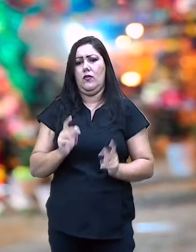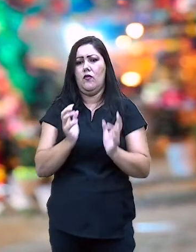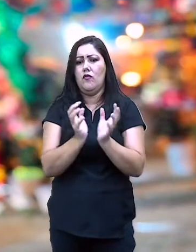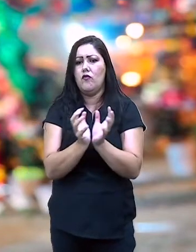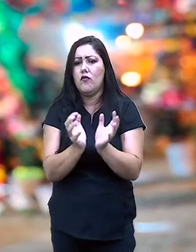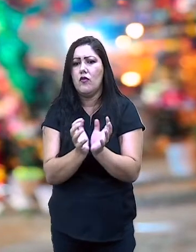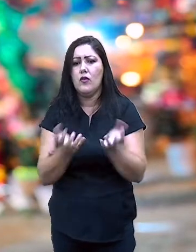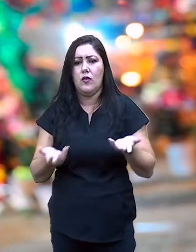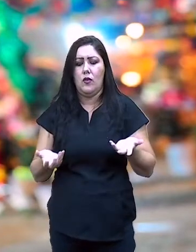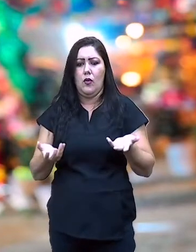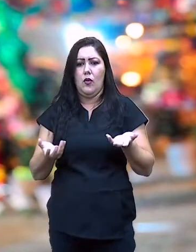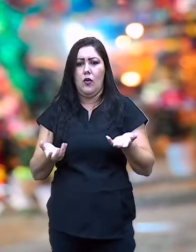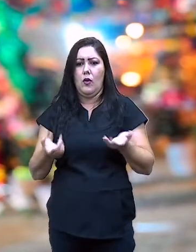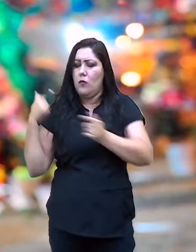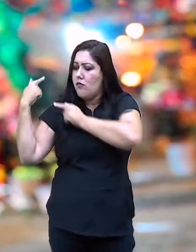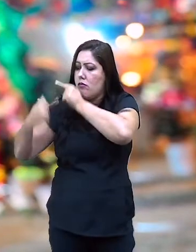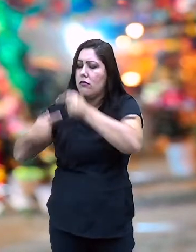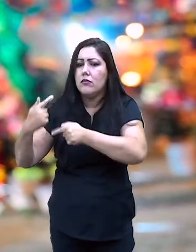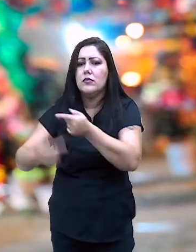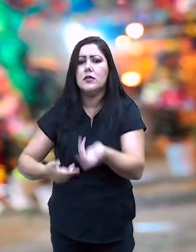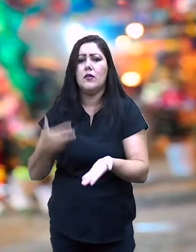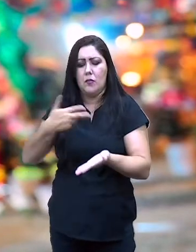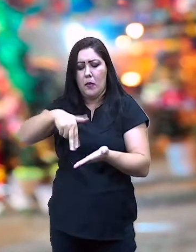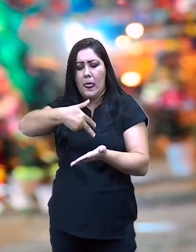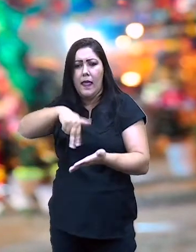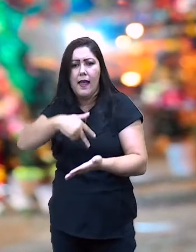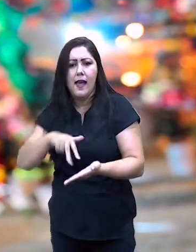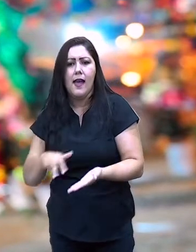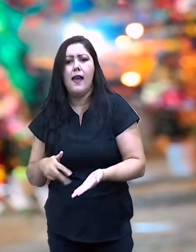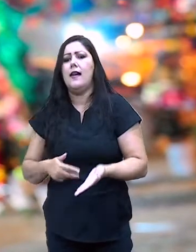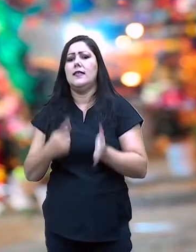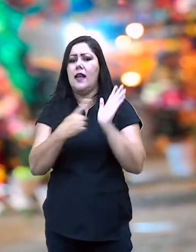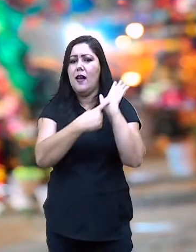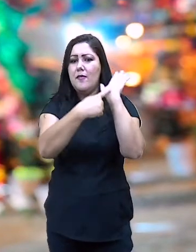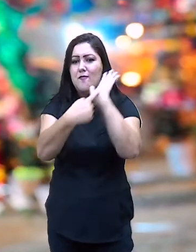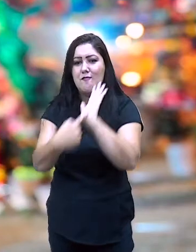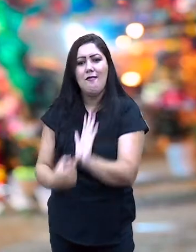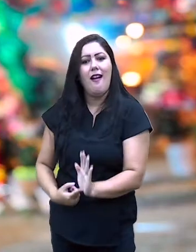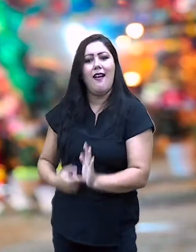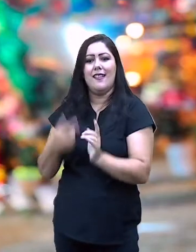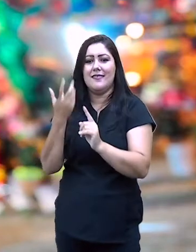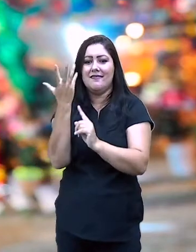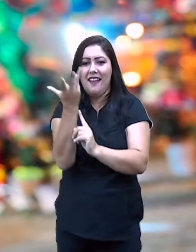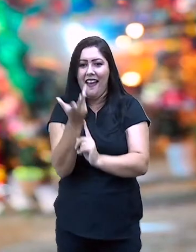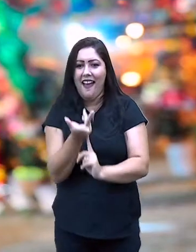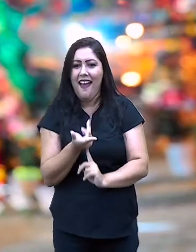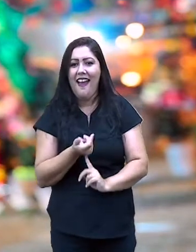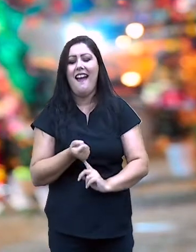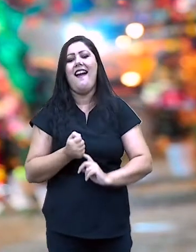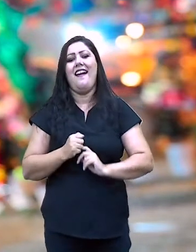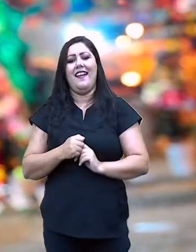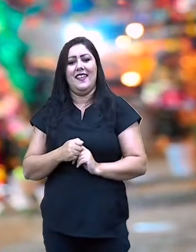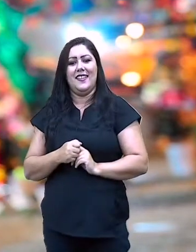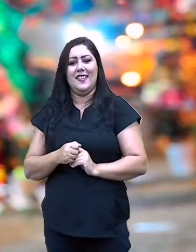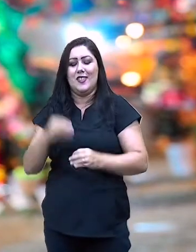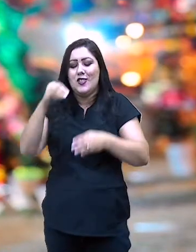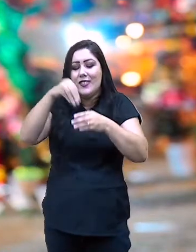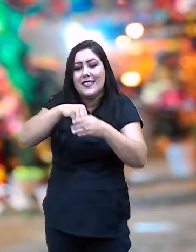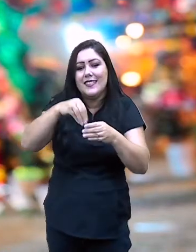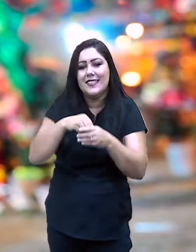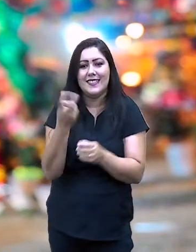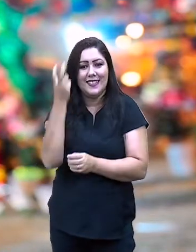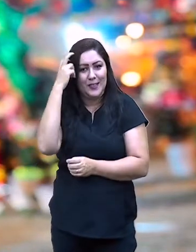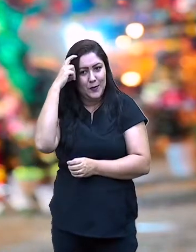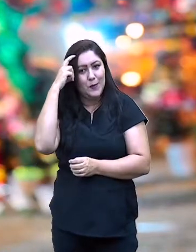são danças, são apresentações artísticas que fazem parte da cultura de um povo.